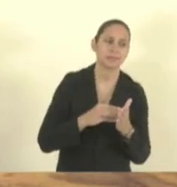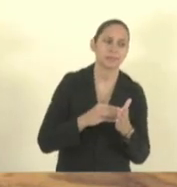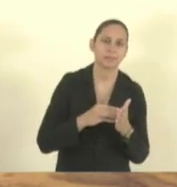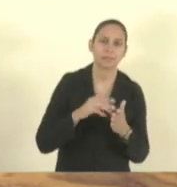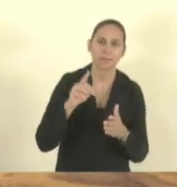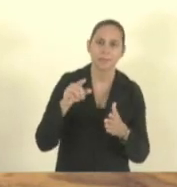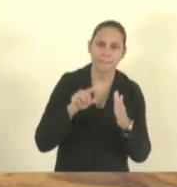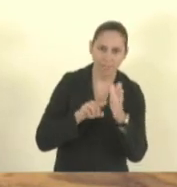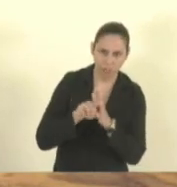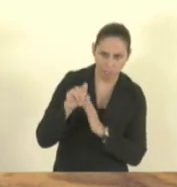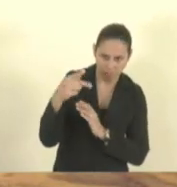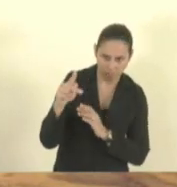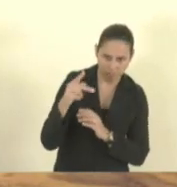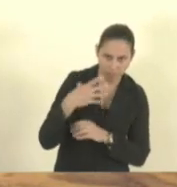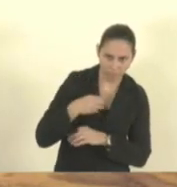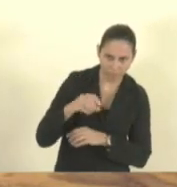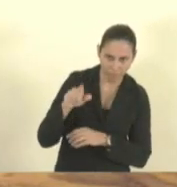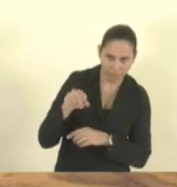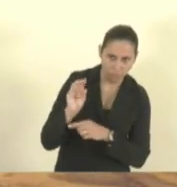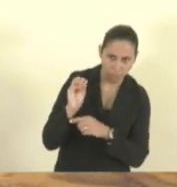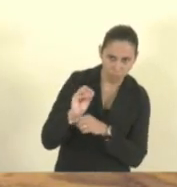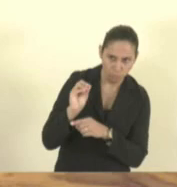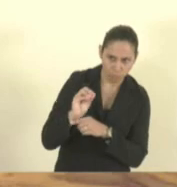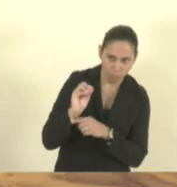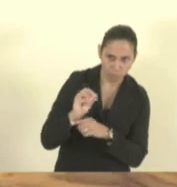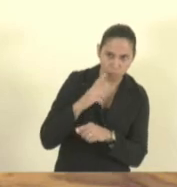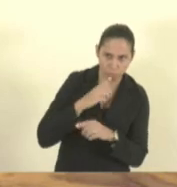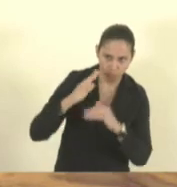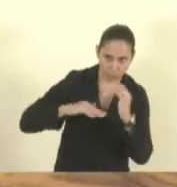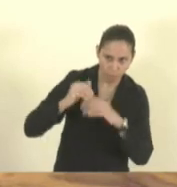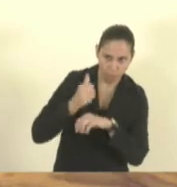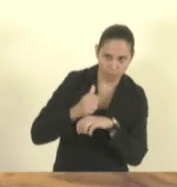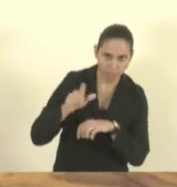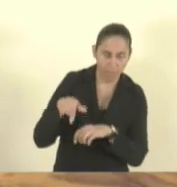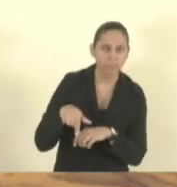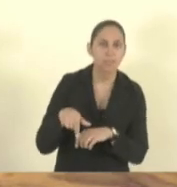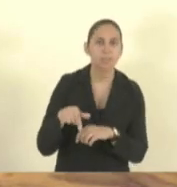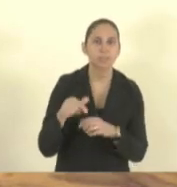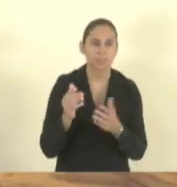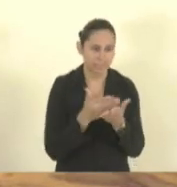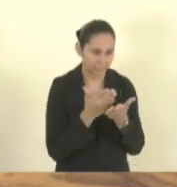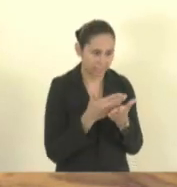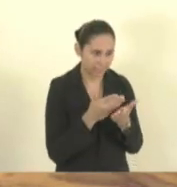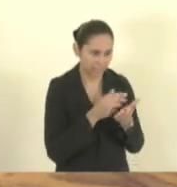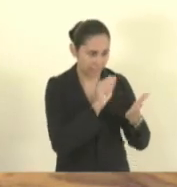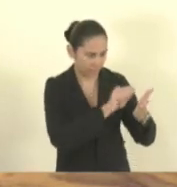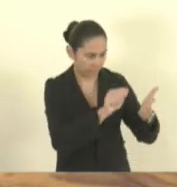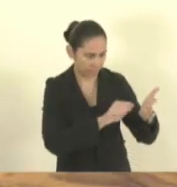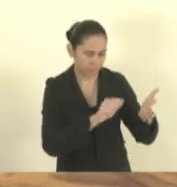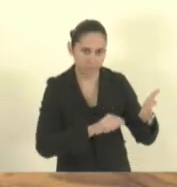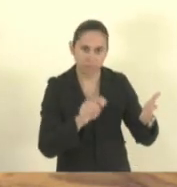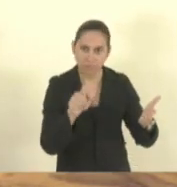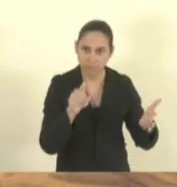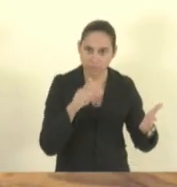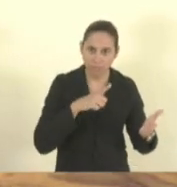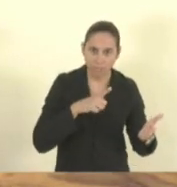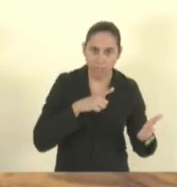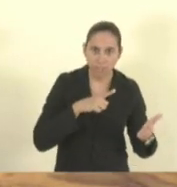cuidador? Seu filho está com o caderno preenchido? Seu filho sabe ler?